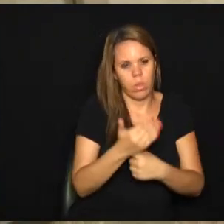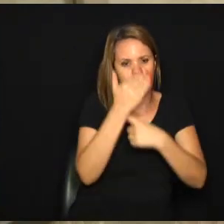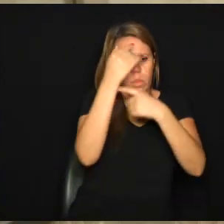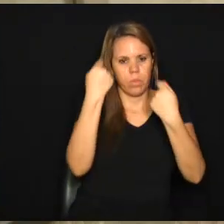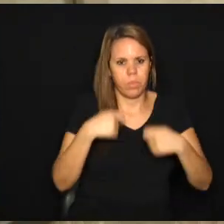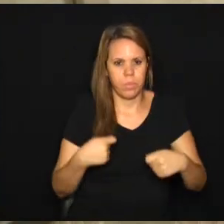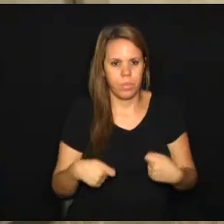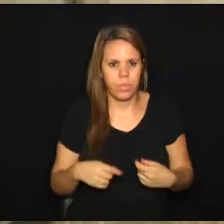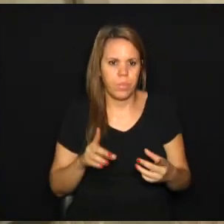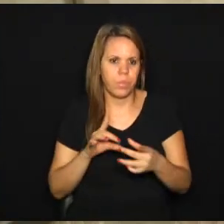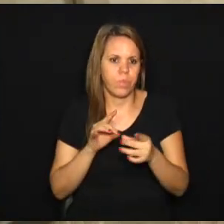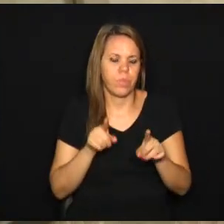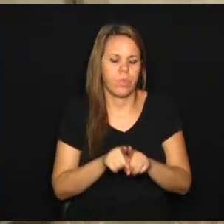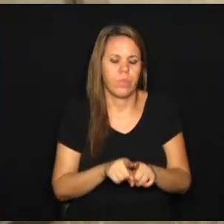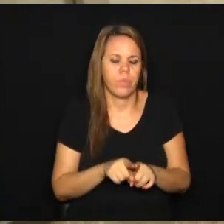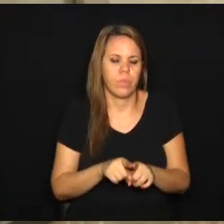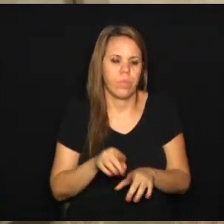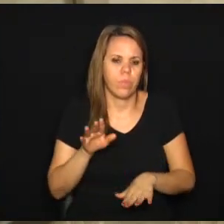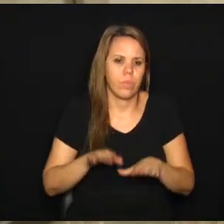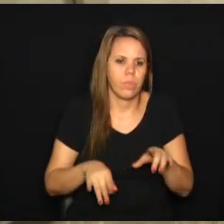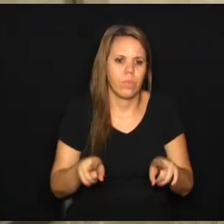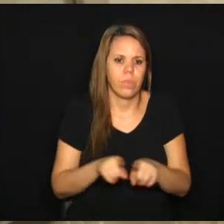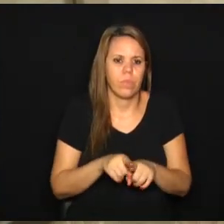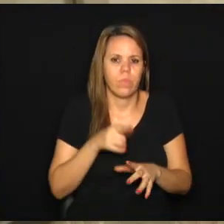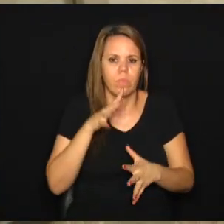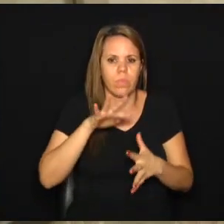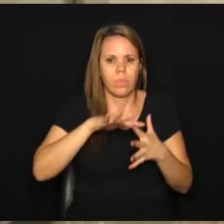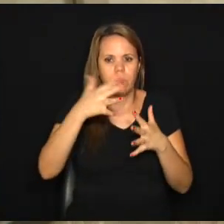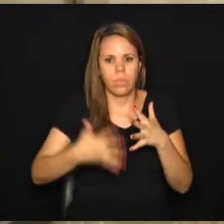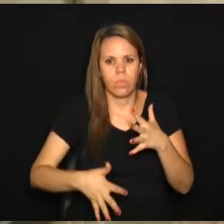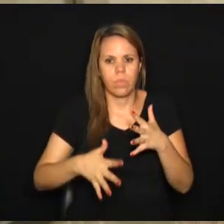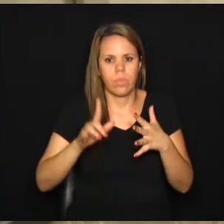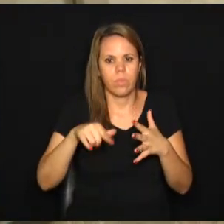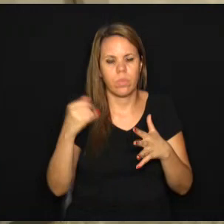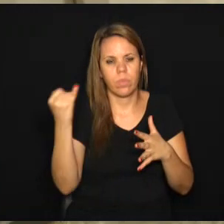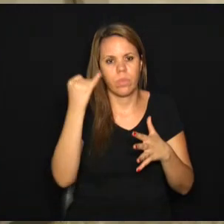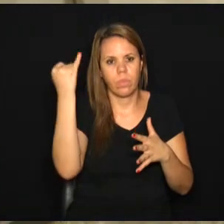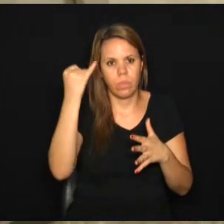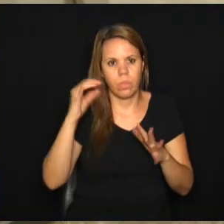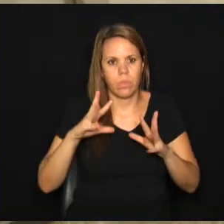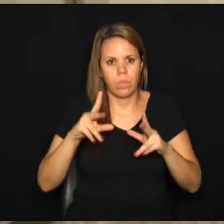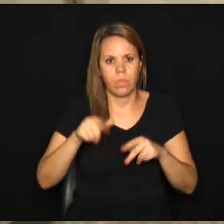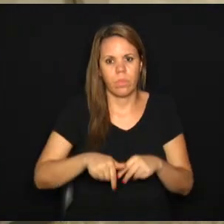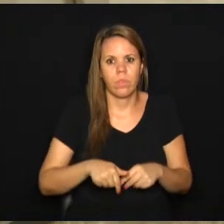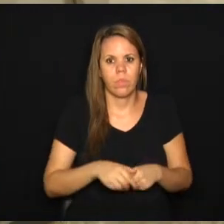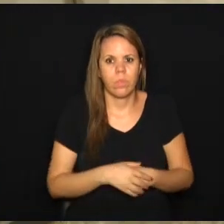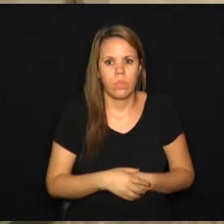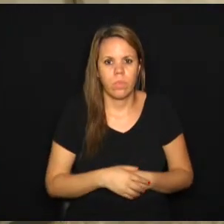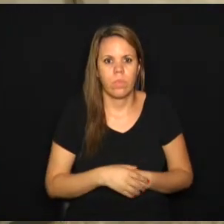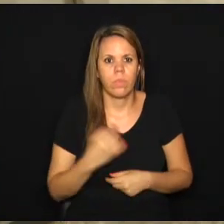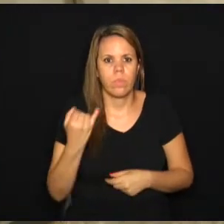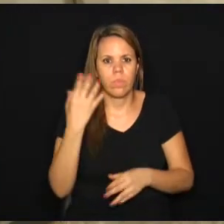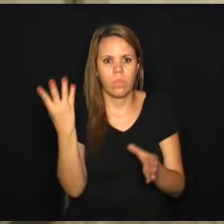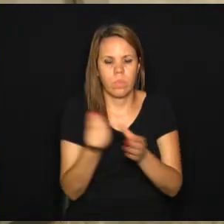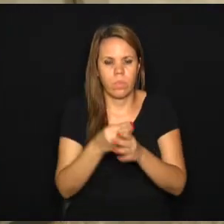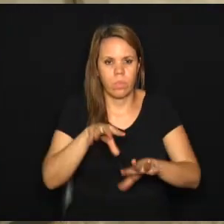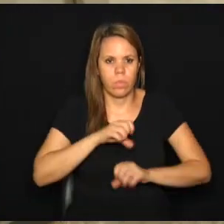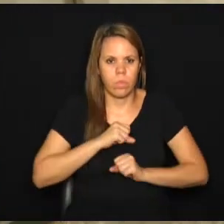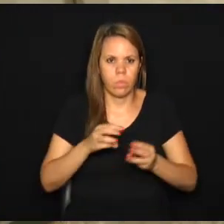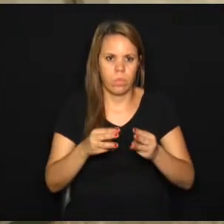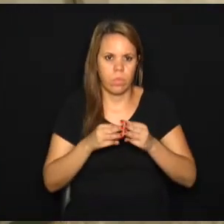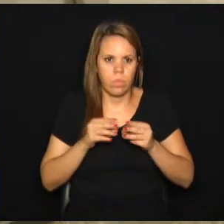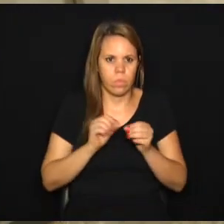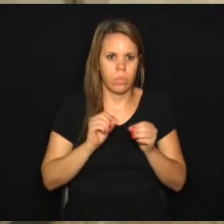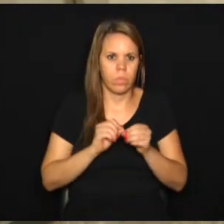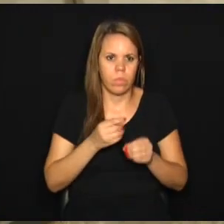necessários, outras vezes com a questão da Libras, que é muito importante. Então, tudo isso está incorporado nessa moção que nós